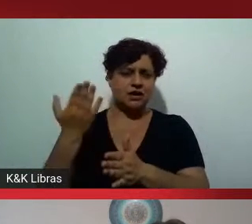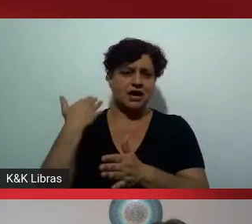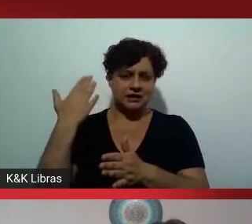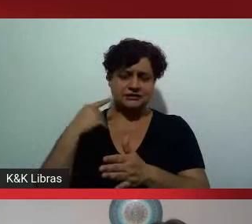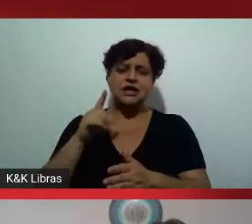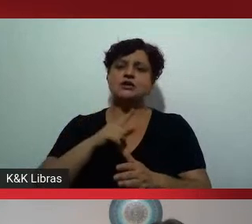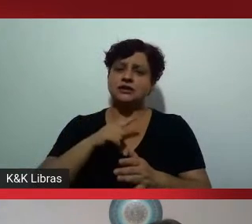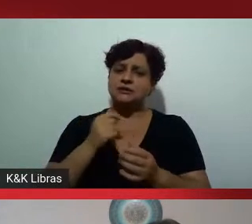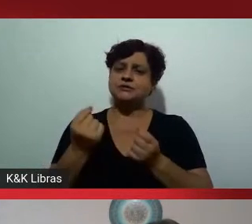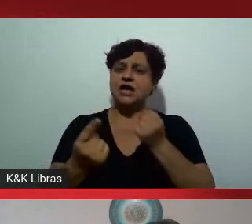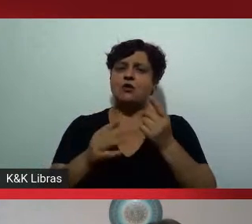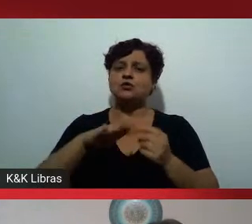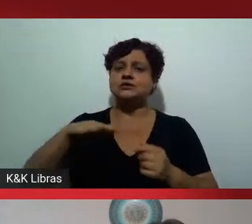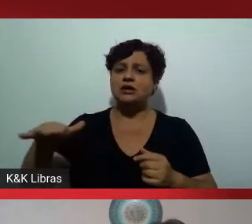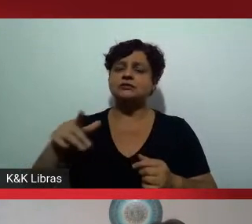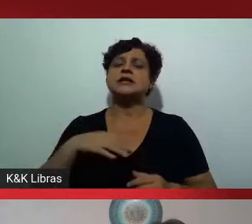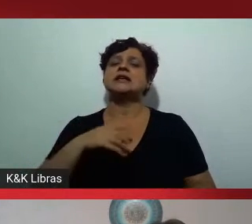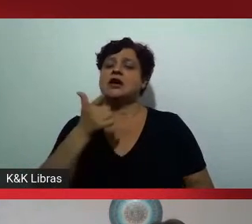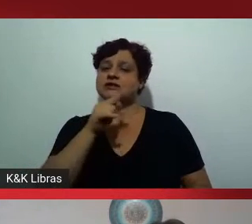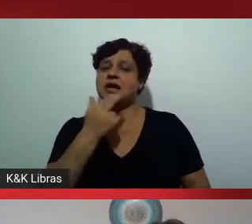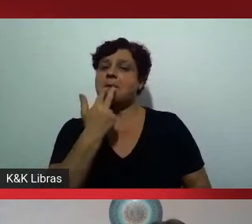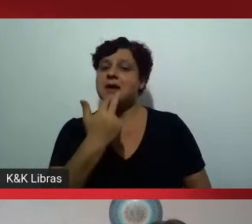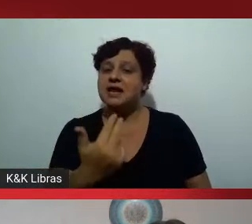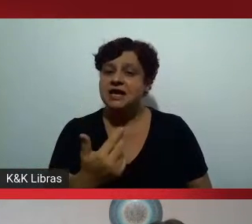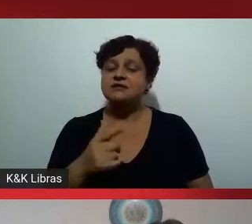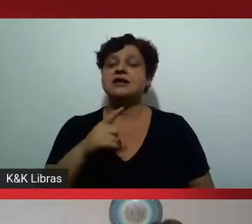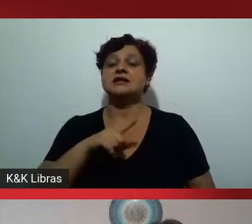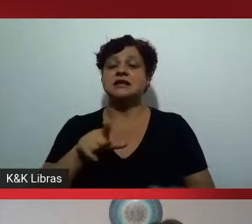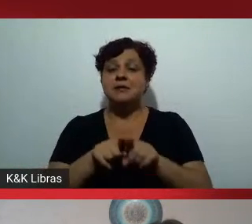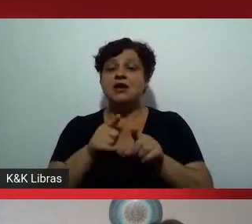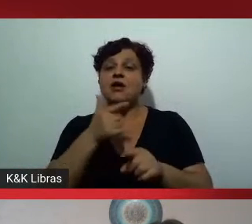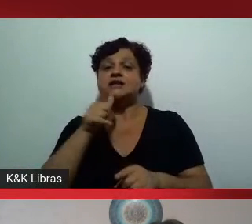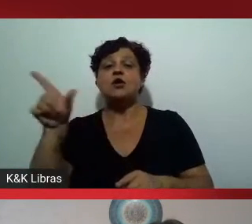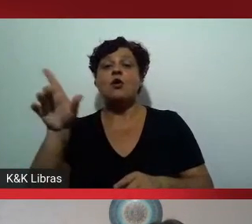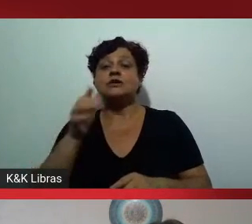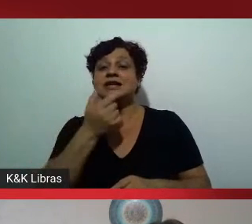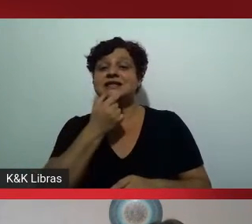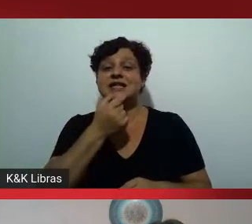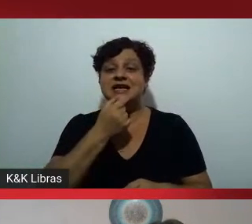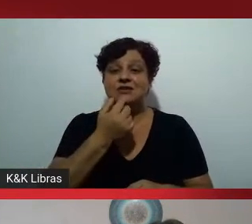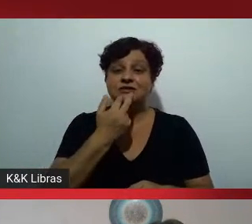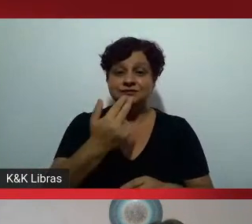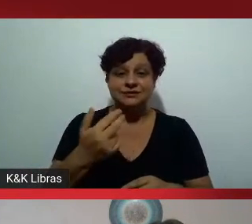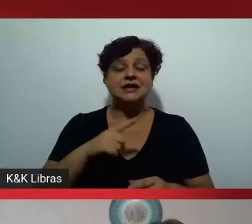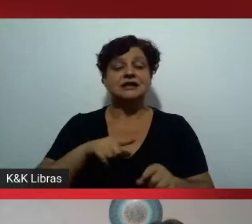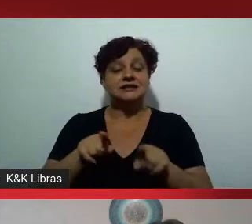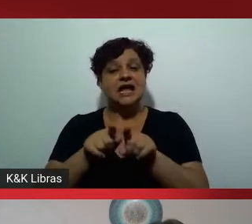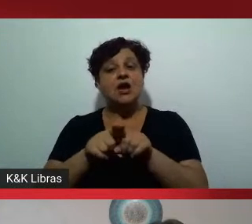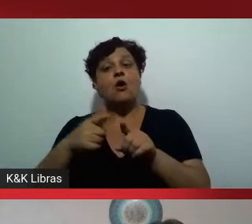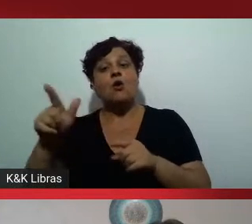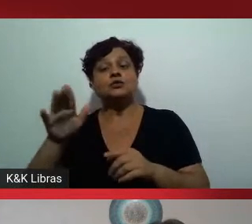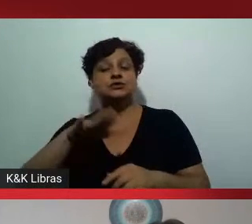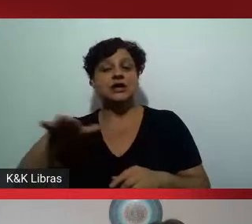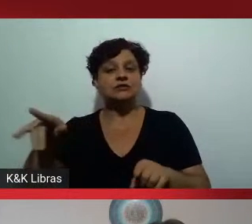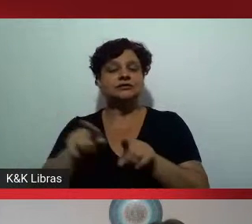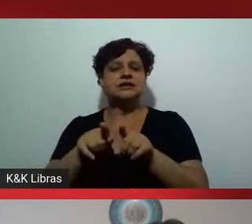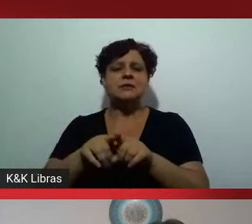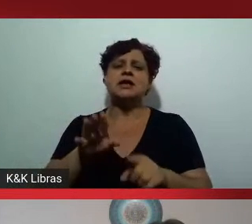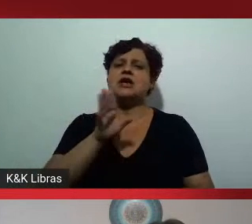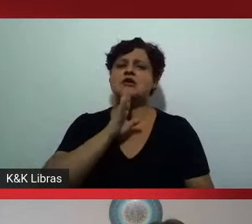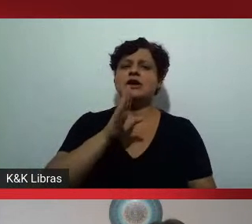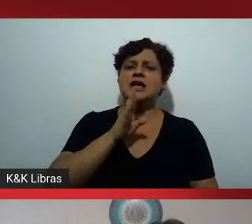alunos que são bilíngues, alunos poliglotas, e, por outro lado, nós temos alunos que dominam